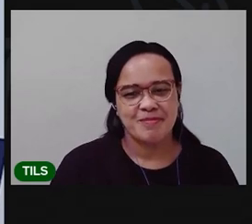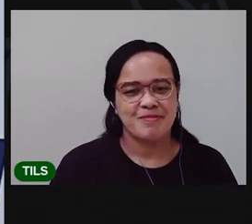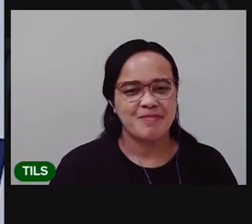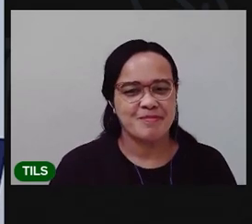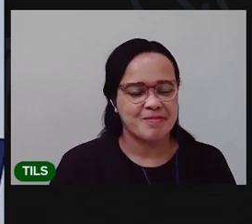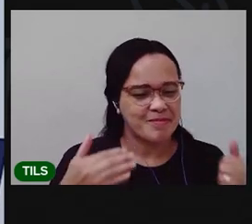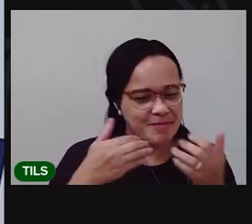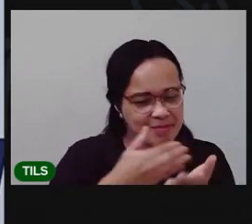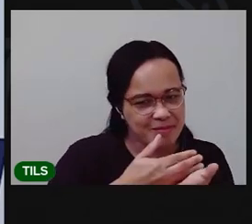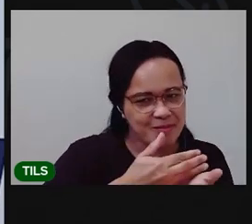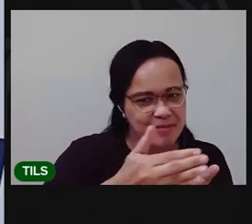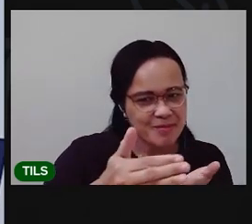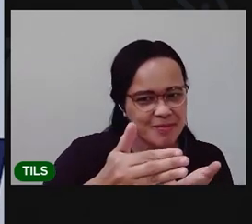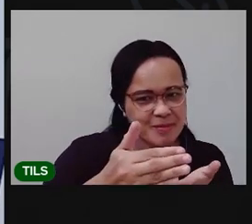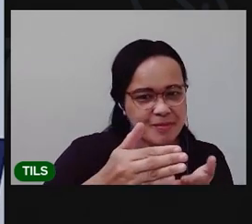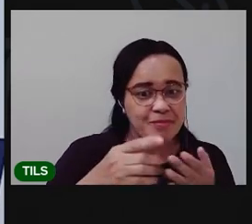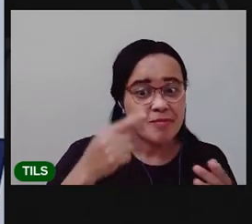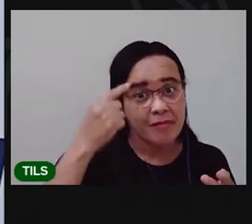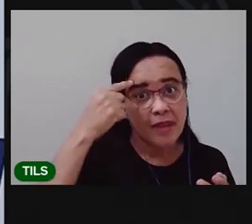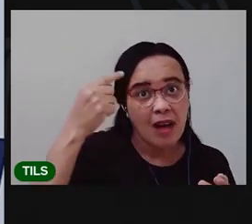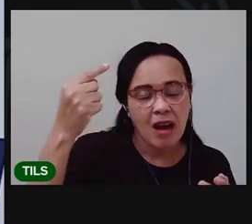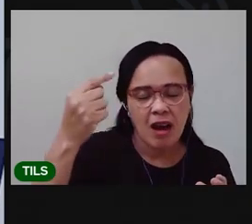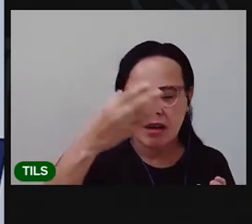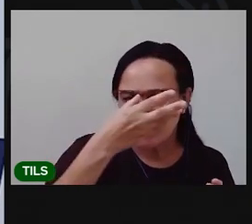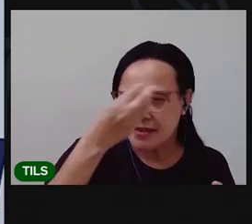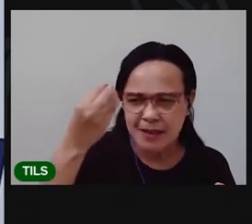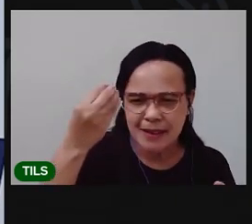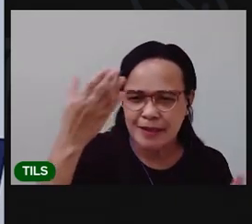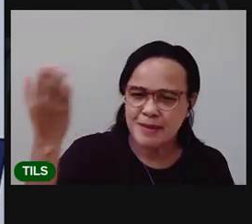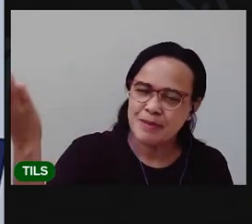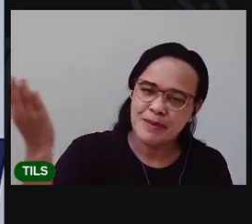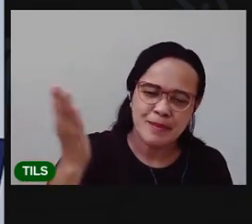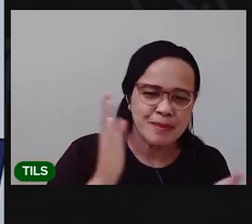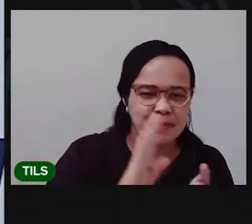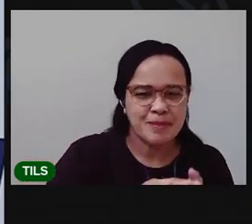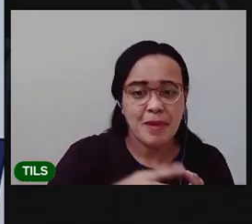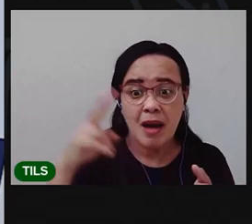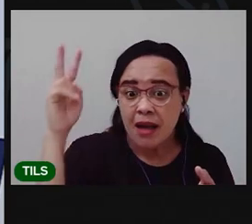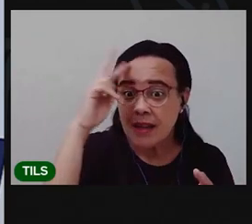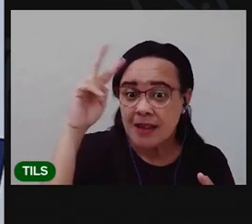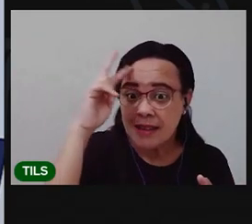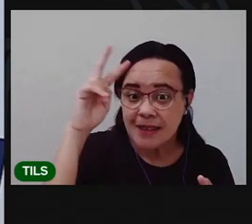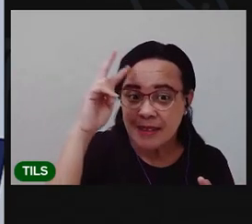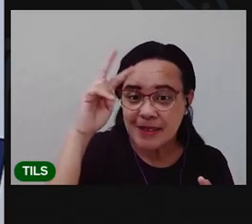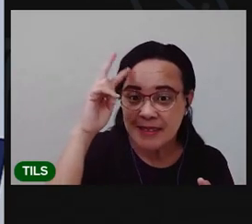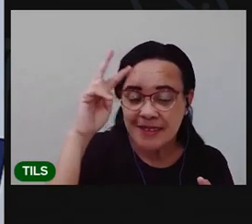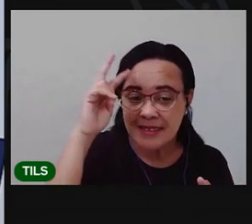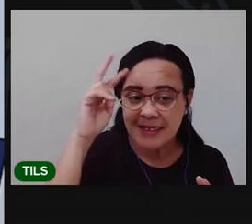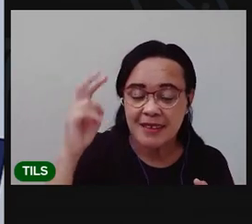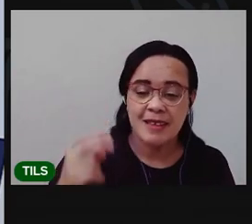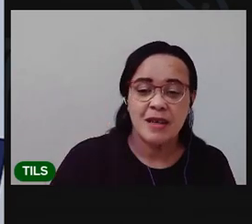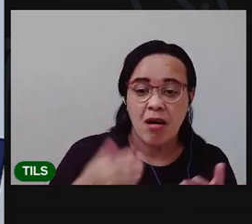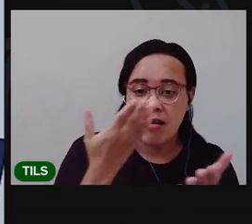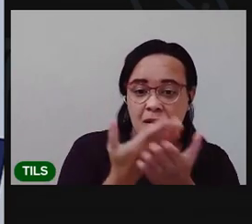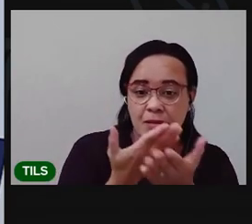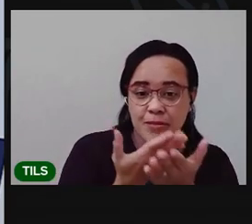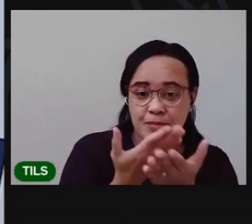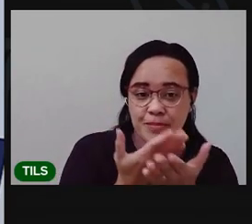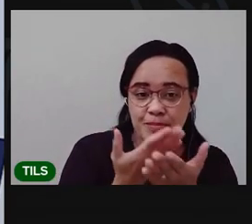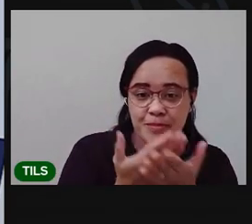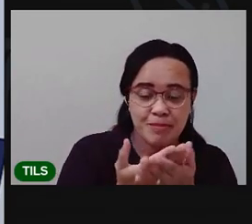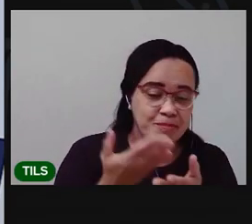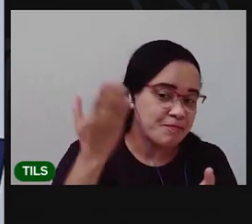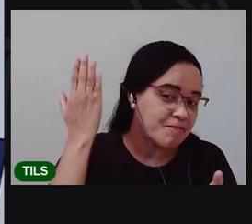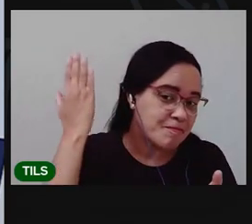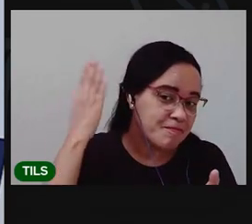Vamos começar. Ah, já ia esquecendo. Lembra que em uma das nossas aulas, das nossas últimas